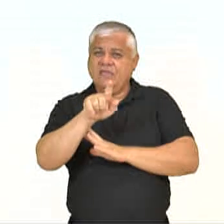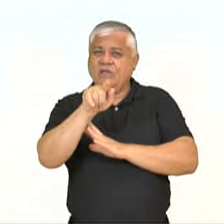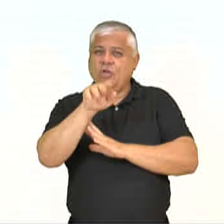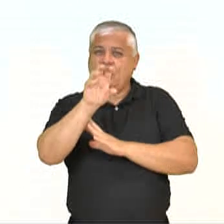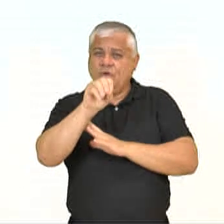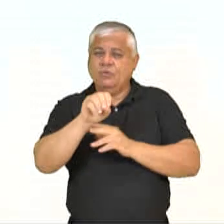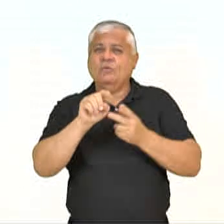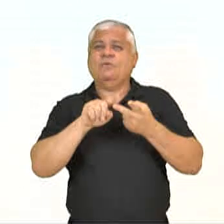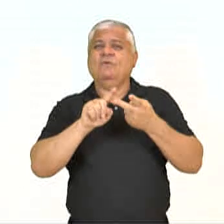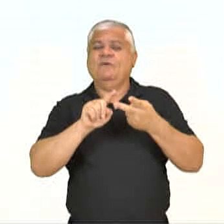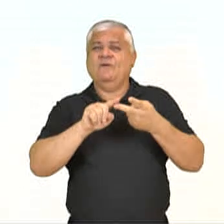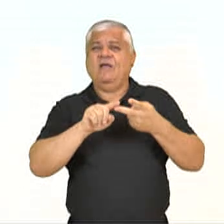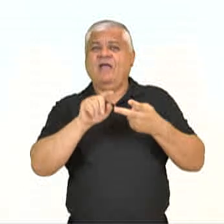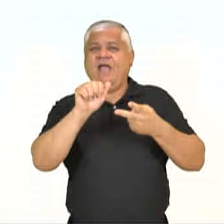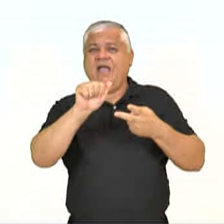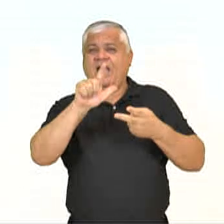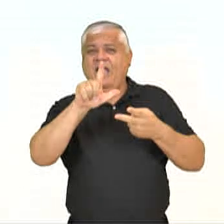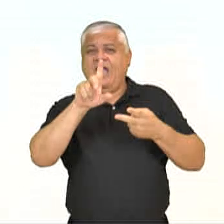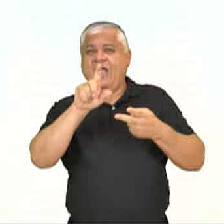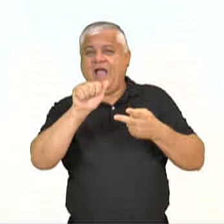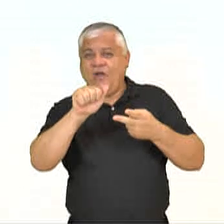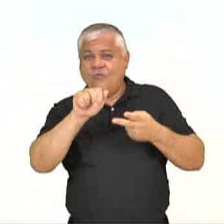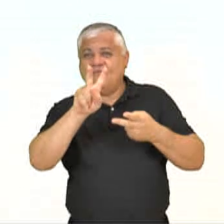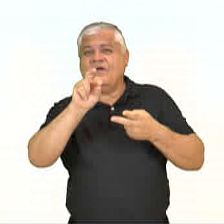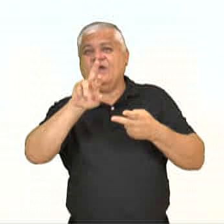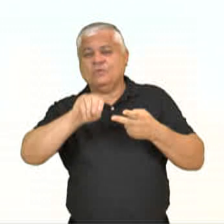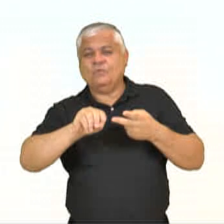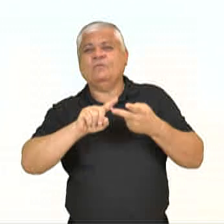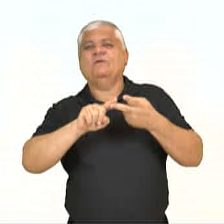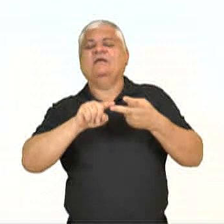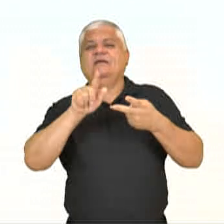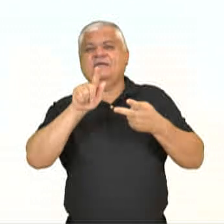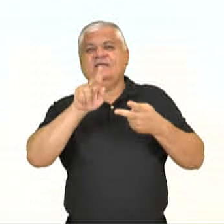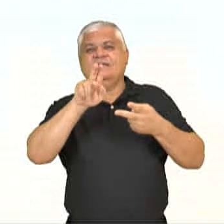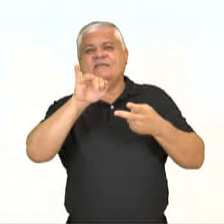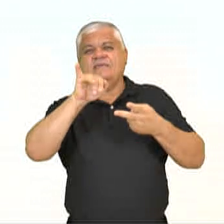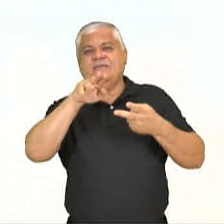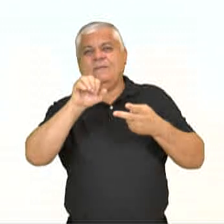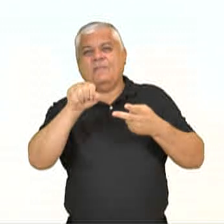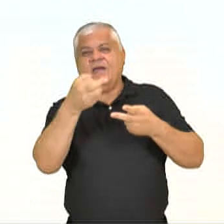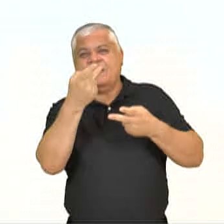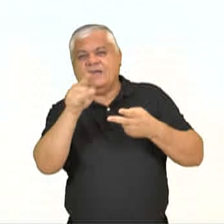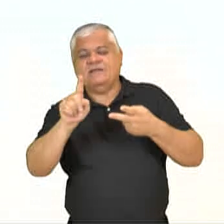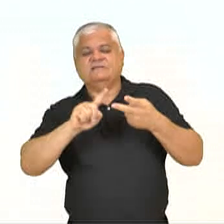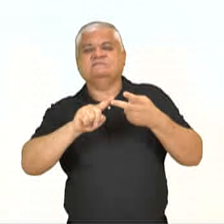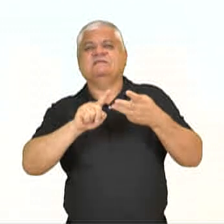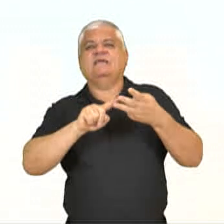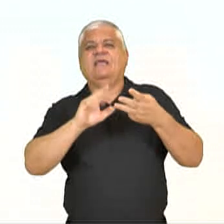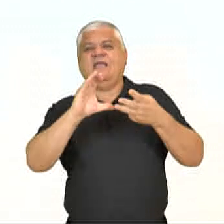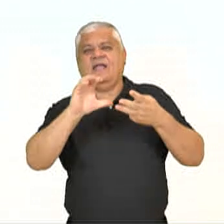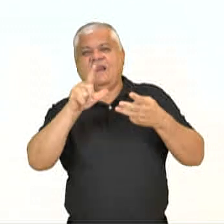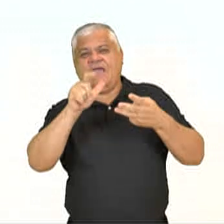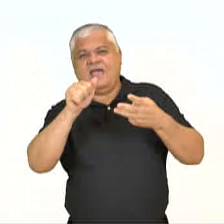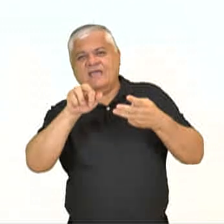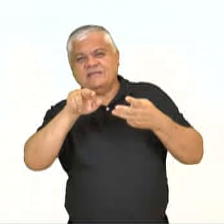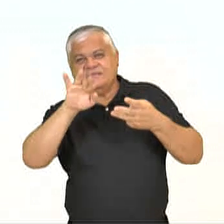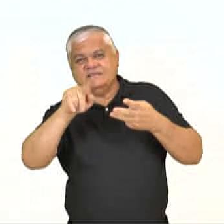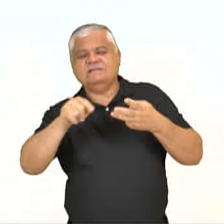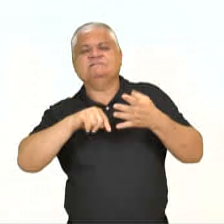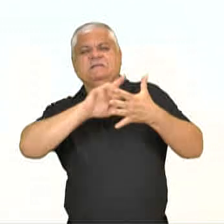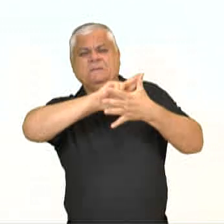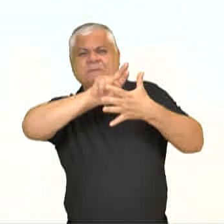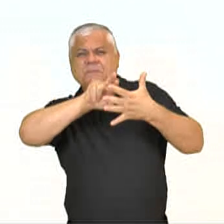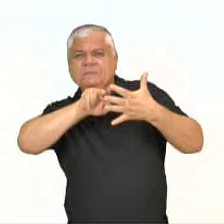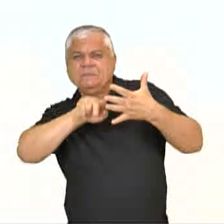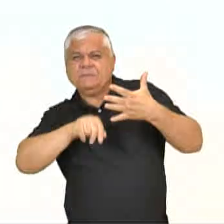Azevedo, Graciliano Ramos, Guimarães Rosa, Clarice Lispector, Rubem Fonseca e Bernardo de